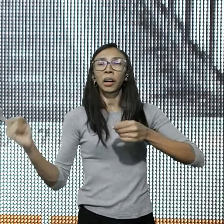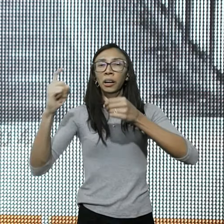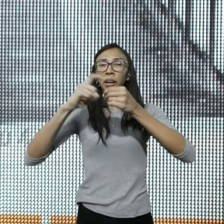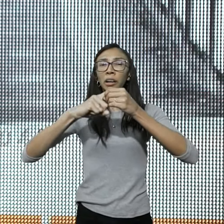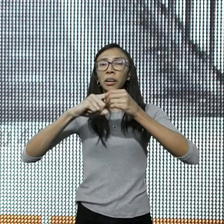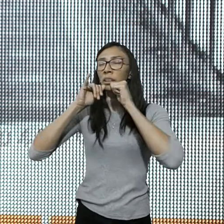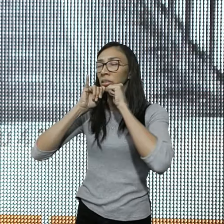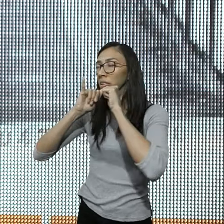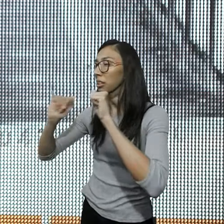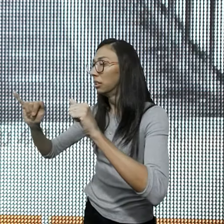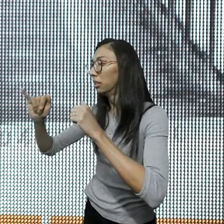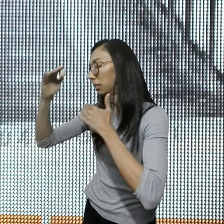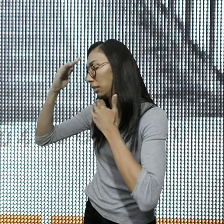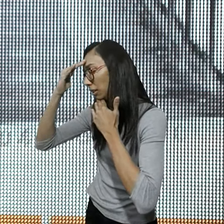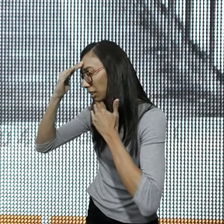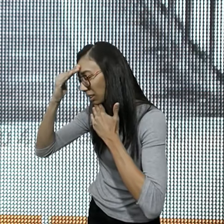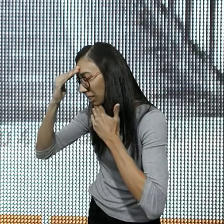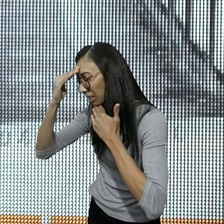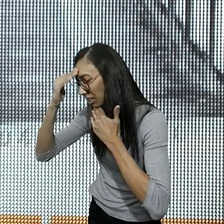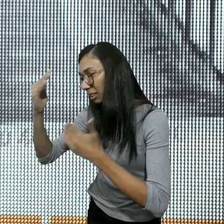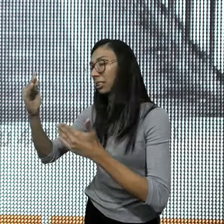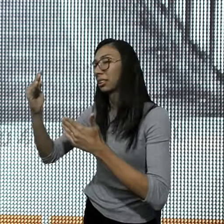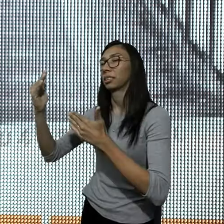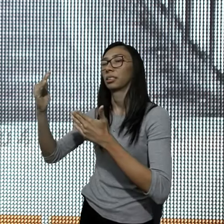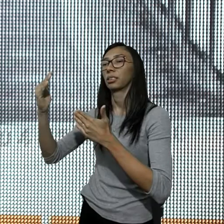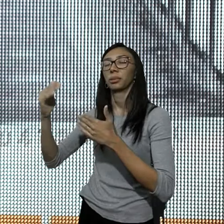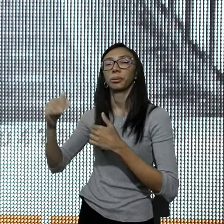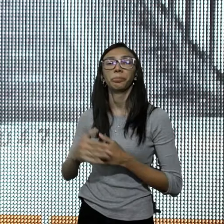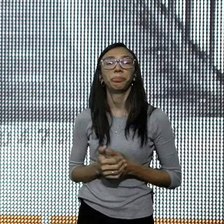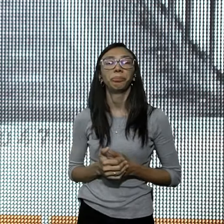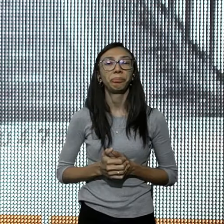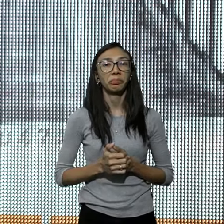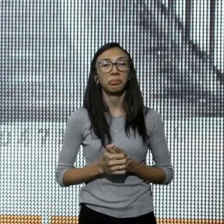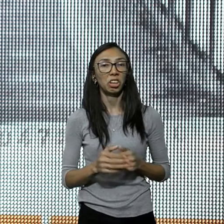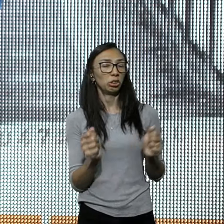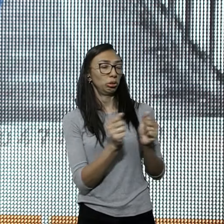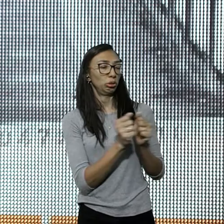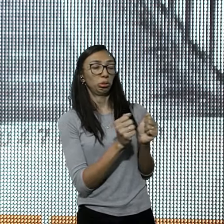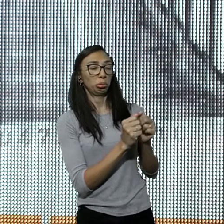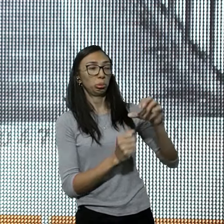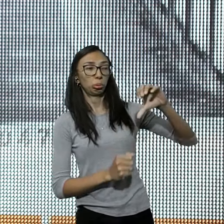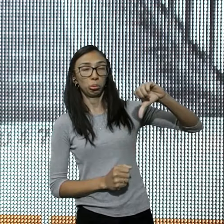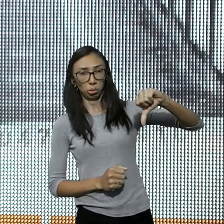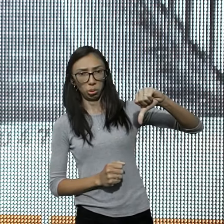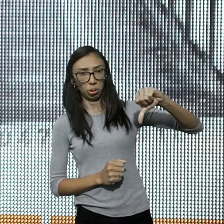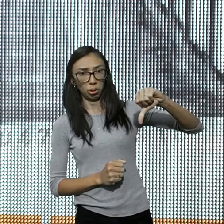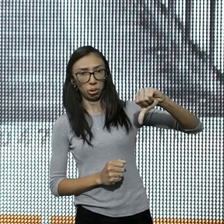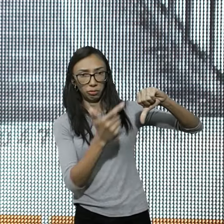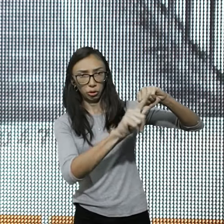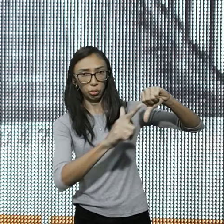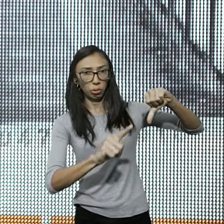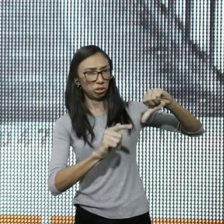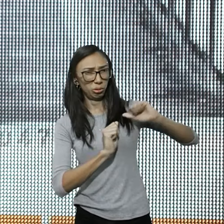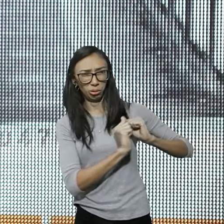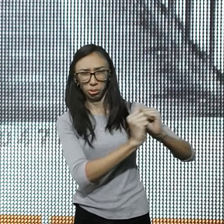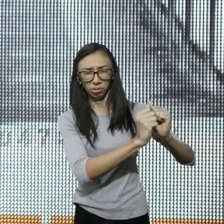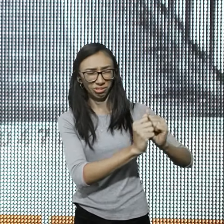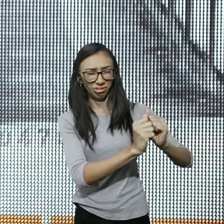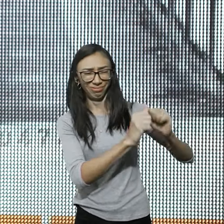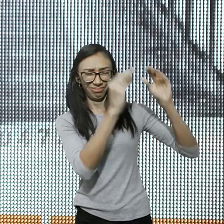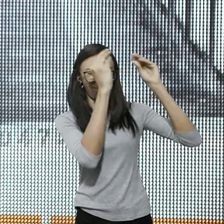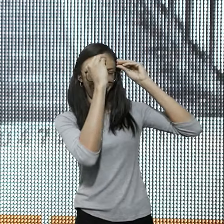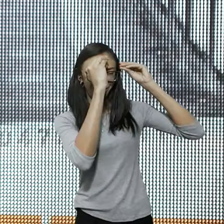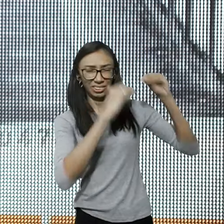ruptura, porque ele já não ia, mais caminhar, com aqueles outros homens, que agiram, de modo independente, ei, eu não